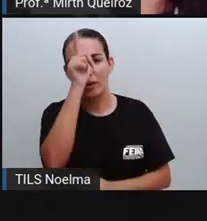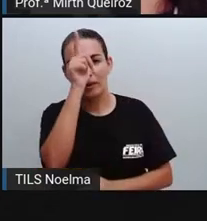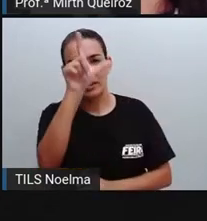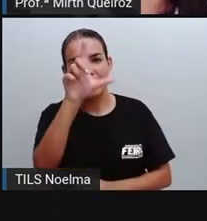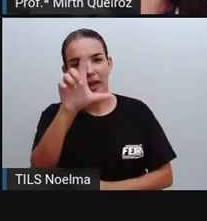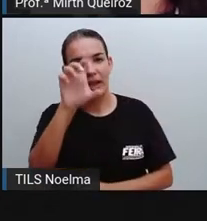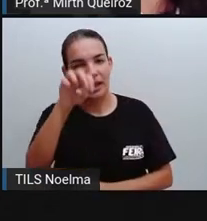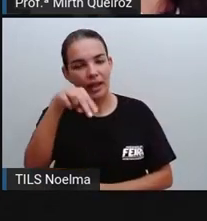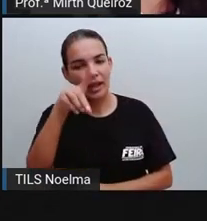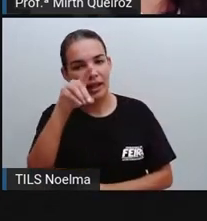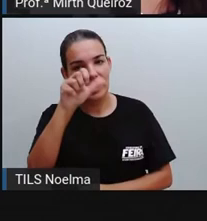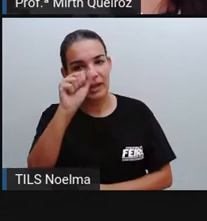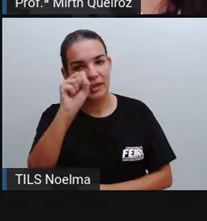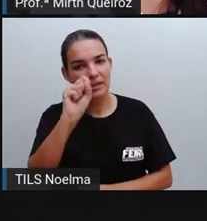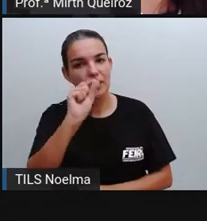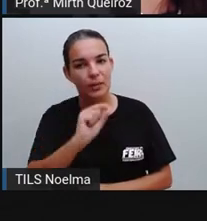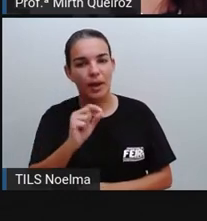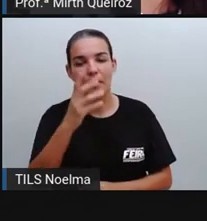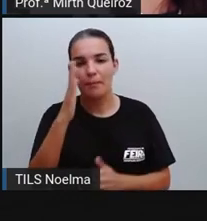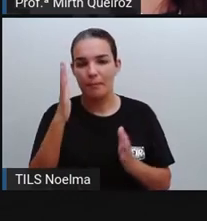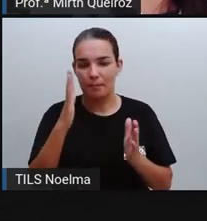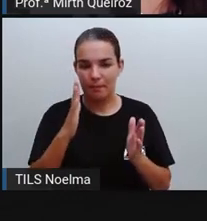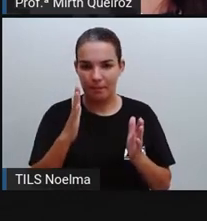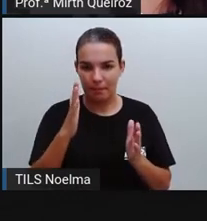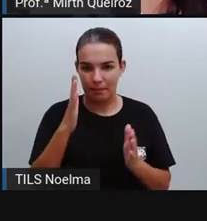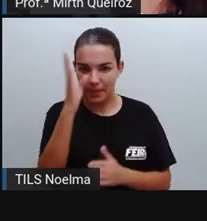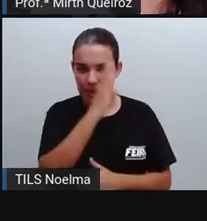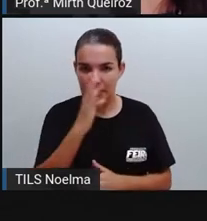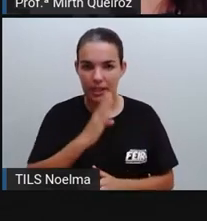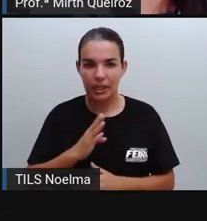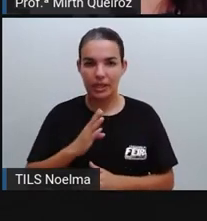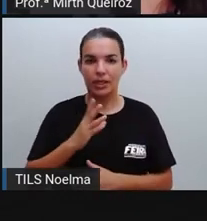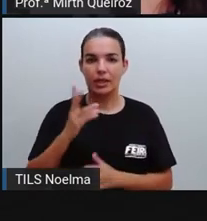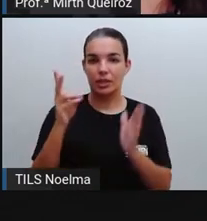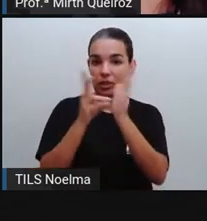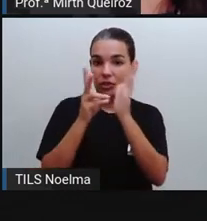brasileiras, indígenas e africanas. Vamos lá?